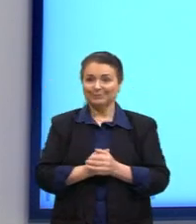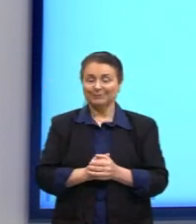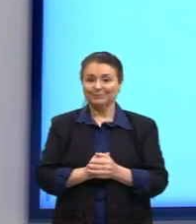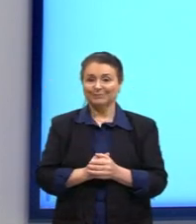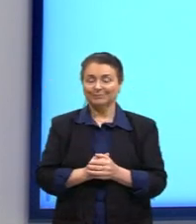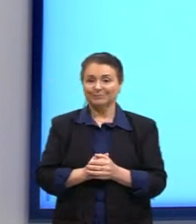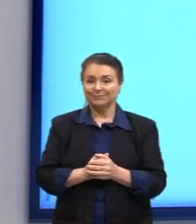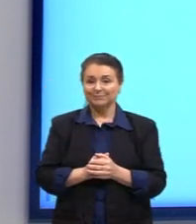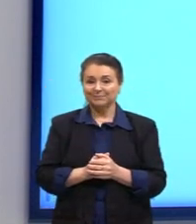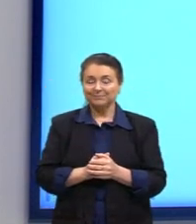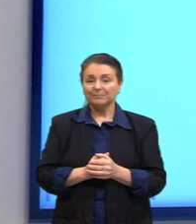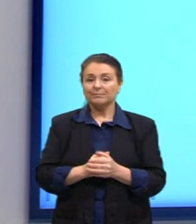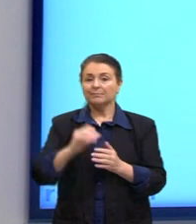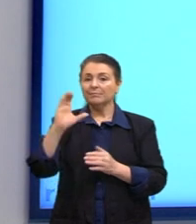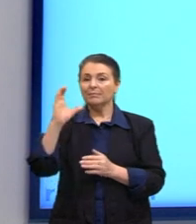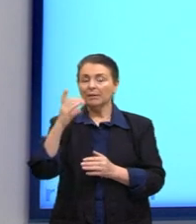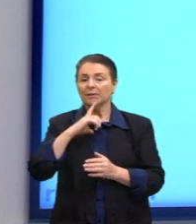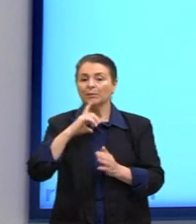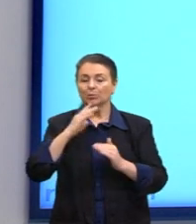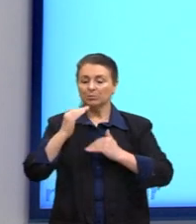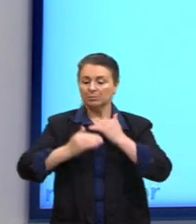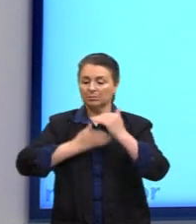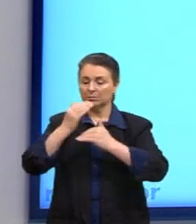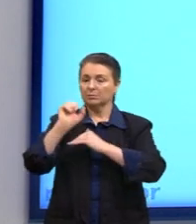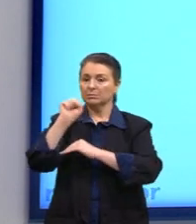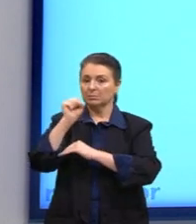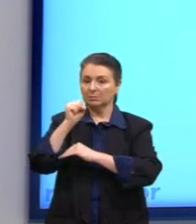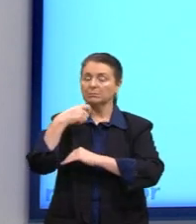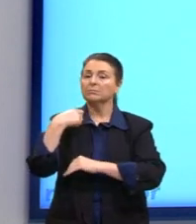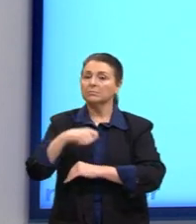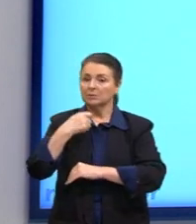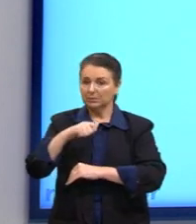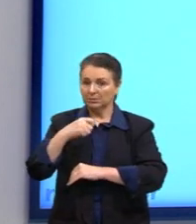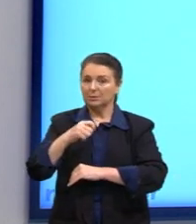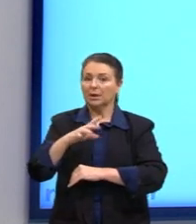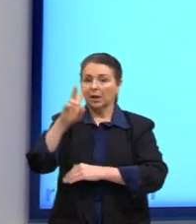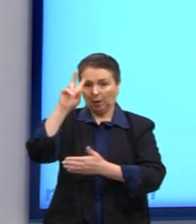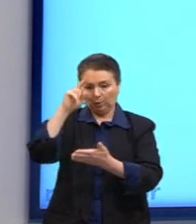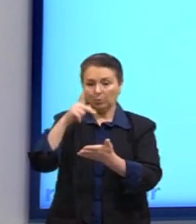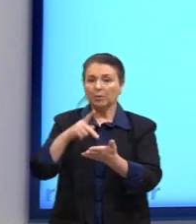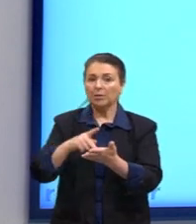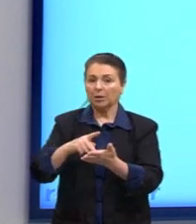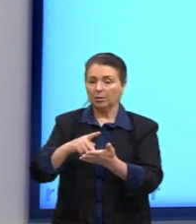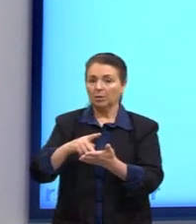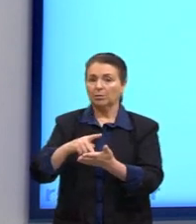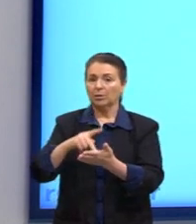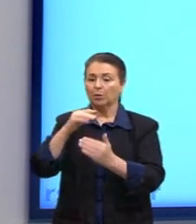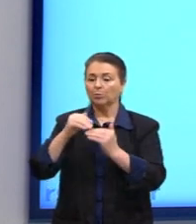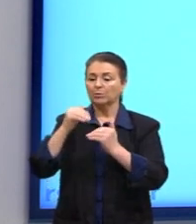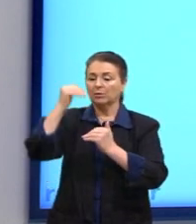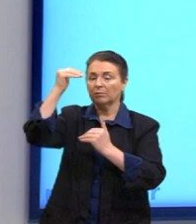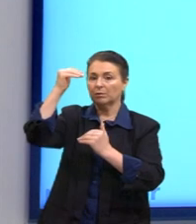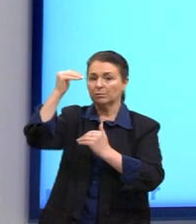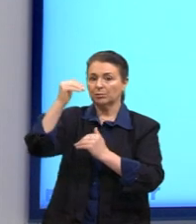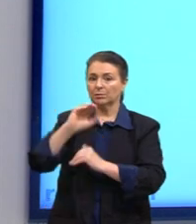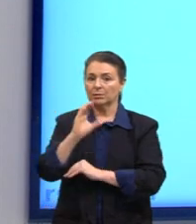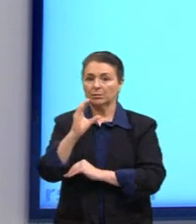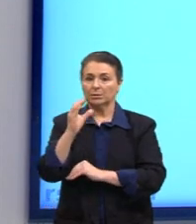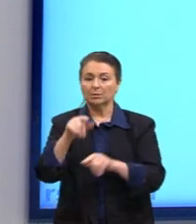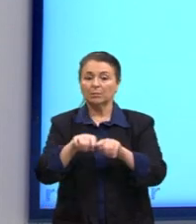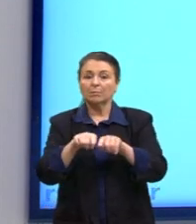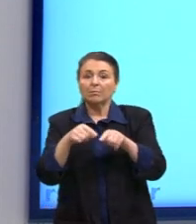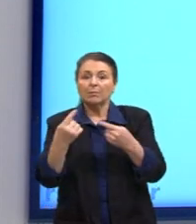Bom, a ciência tem os seus avanços, é claro, é preciso reconhecer os avanços das ciências, mas nem tudo vai